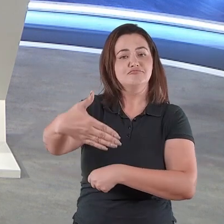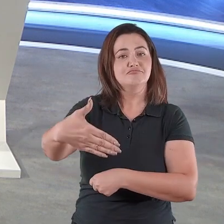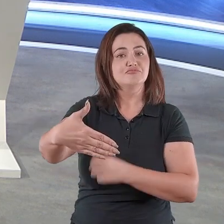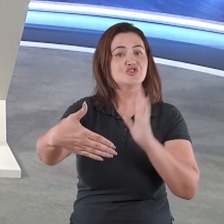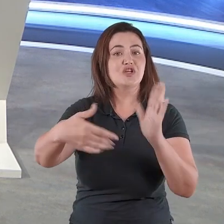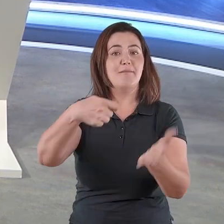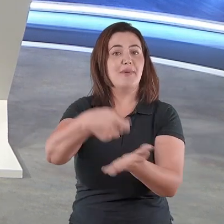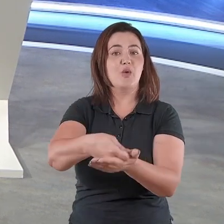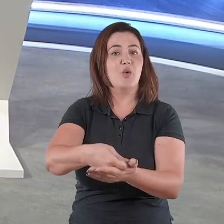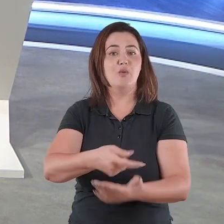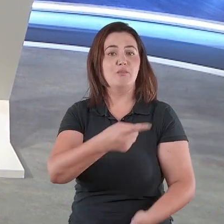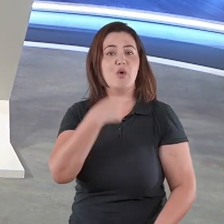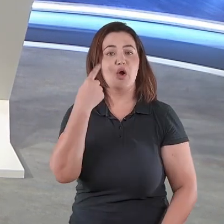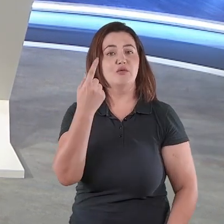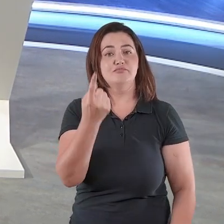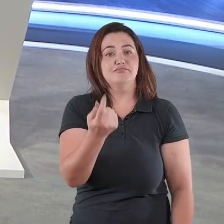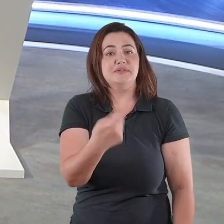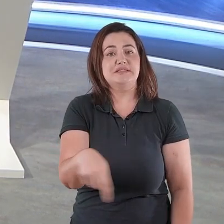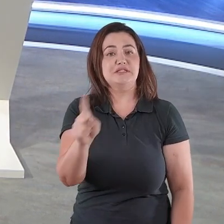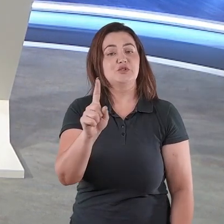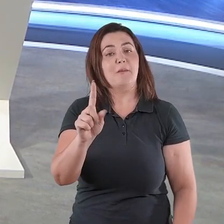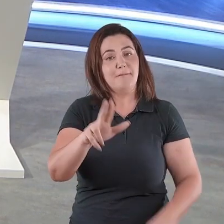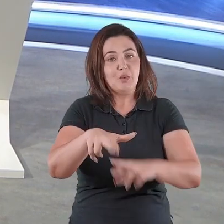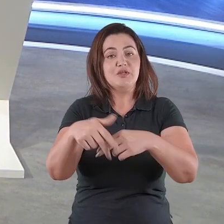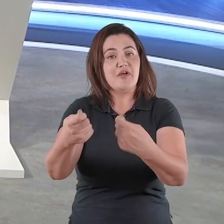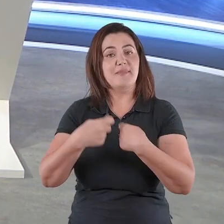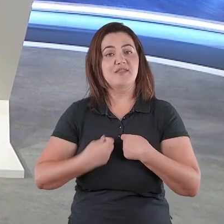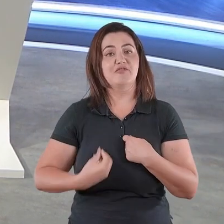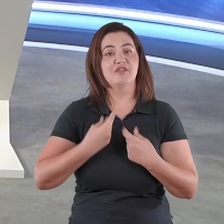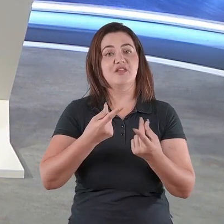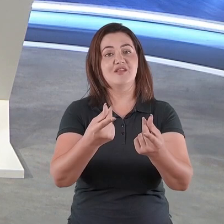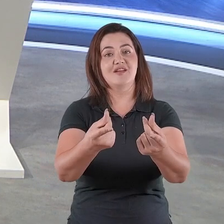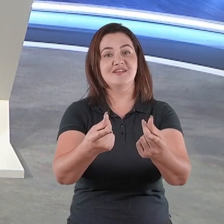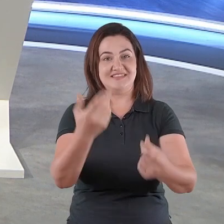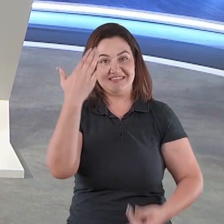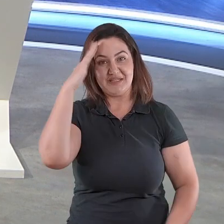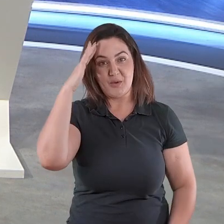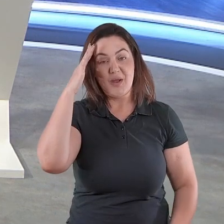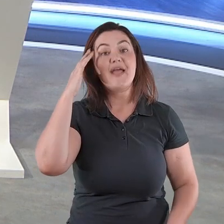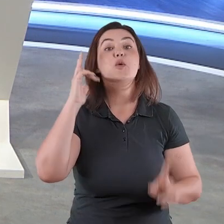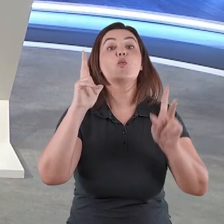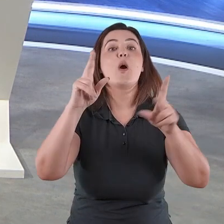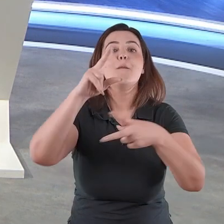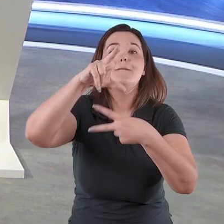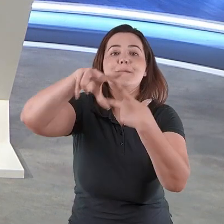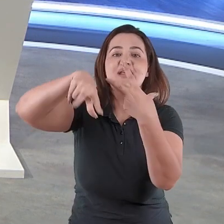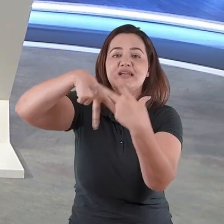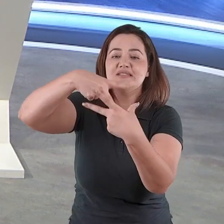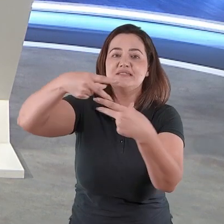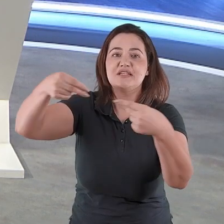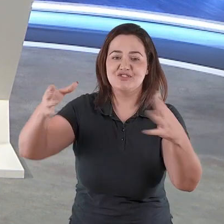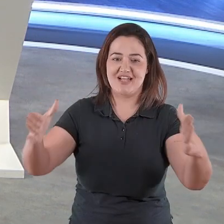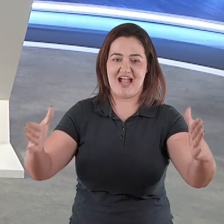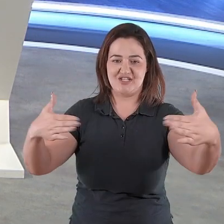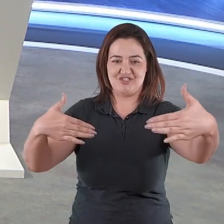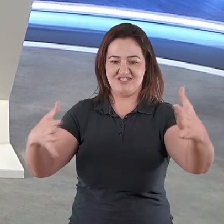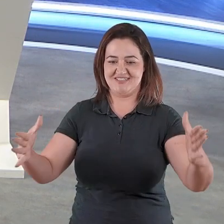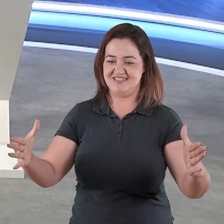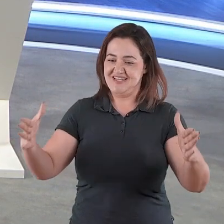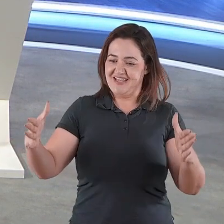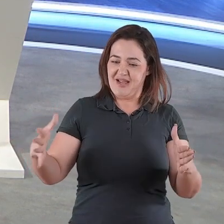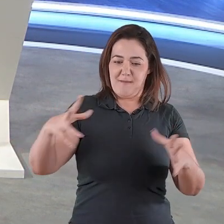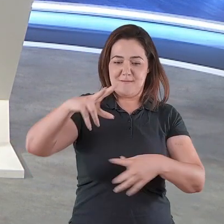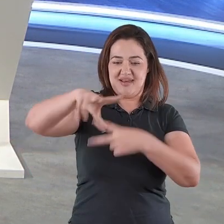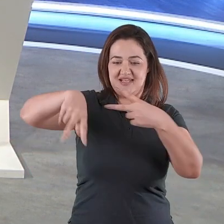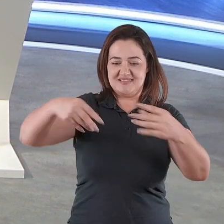agora, não deixe de lado esse presente, tá? Não abandone esse presente, agarre esse presente, porque ele é para você, para